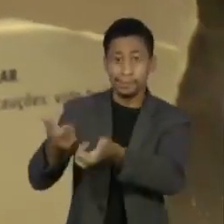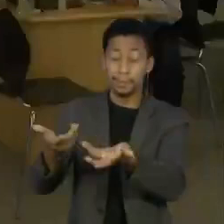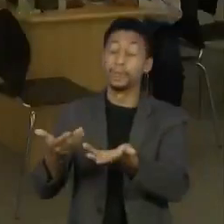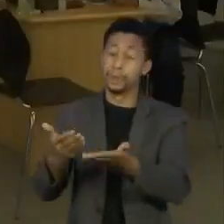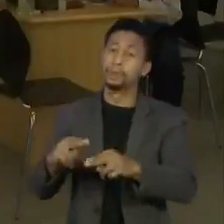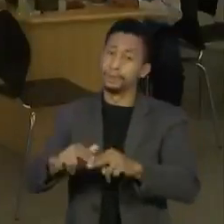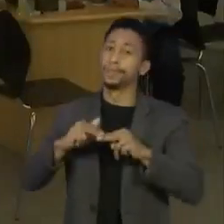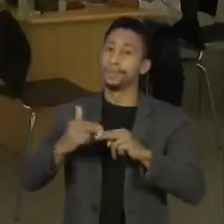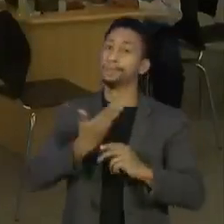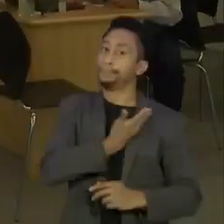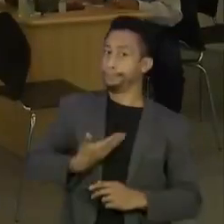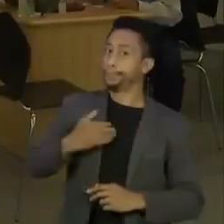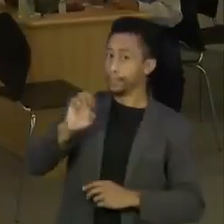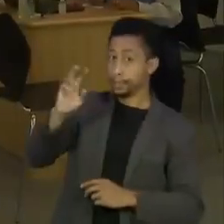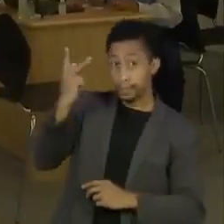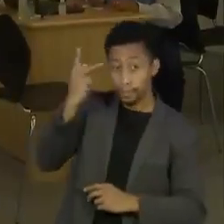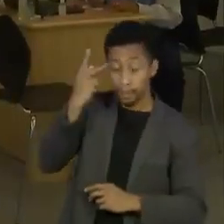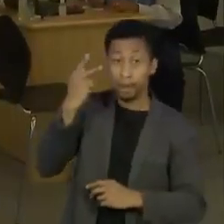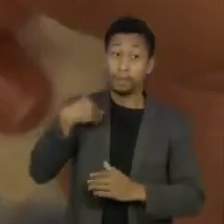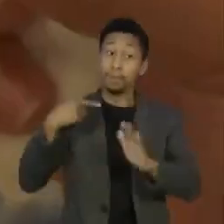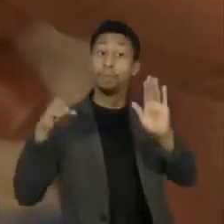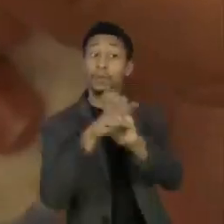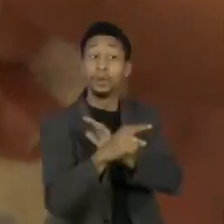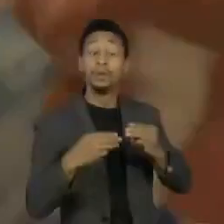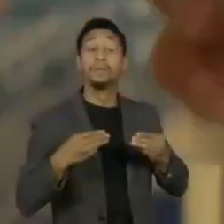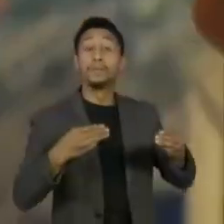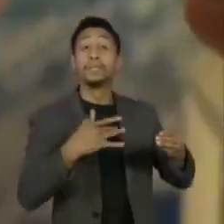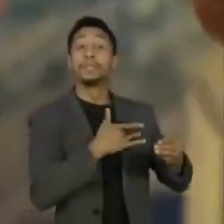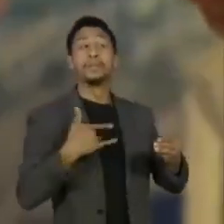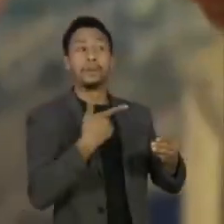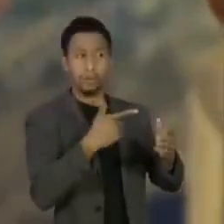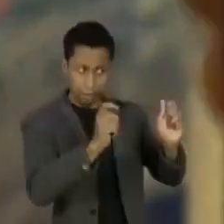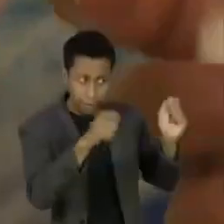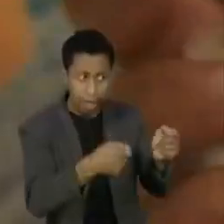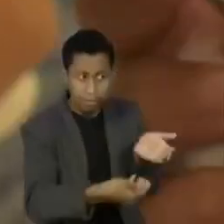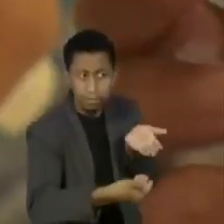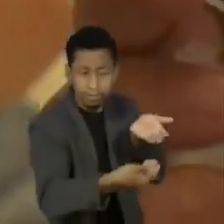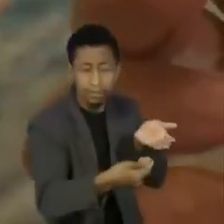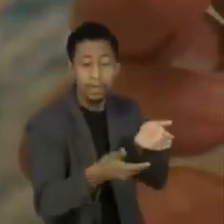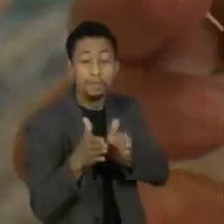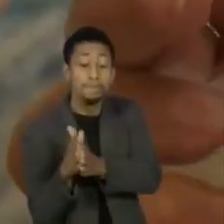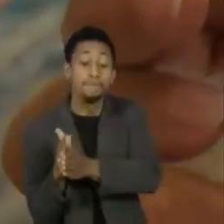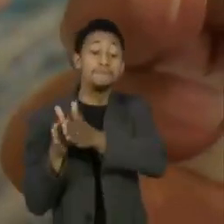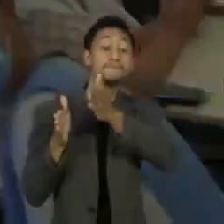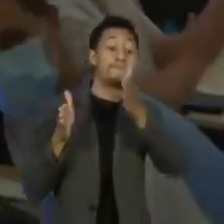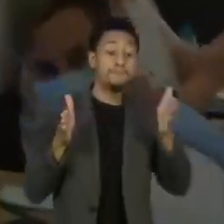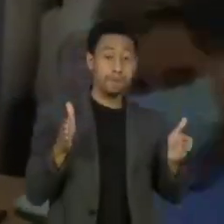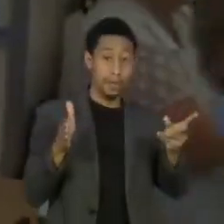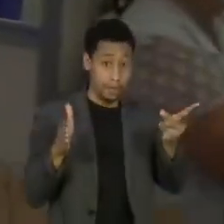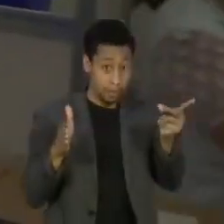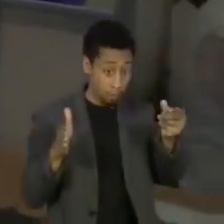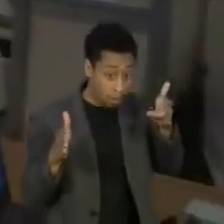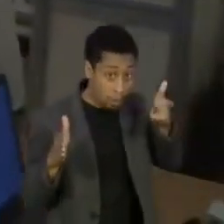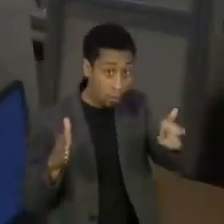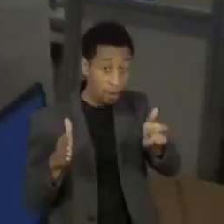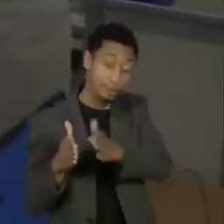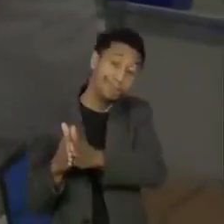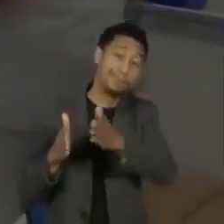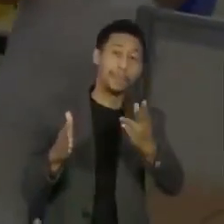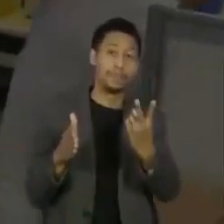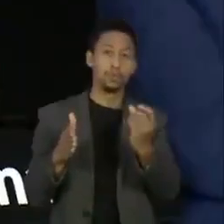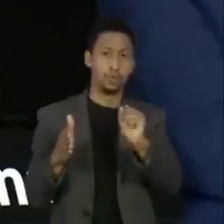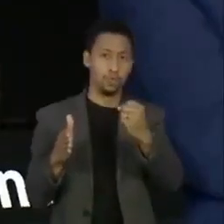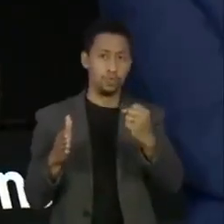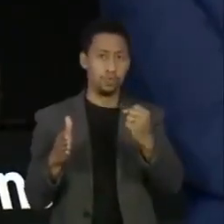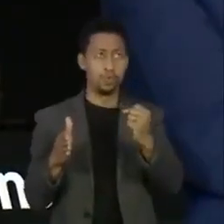o governo paulista fará uma consulta ao Ministério da Saúde sobre a possibilidade de ampliar o prazo da segunda dose para além de 28